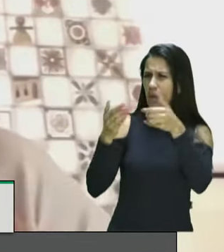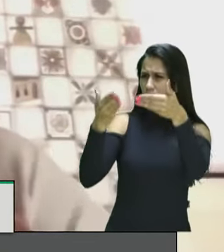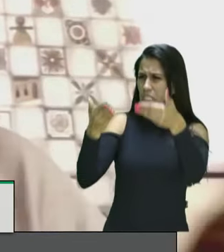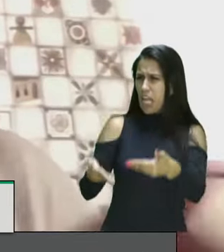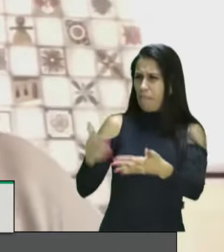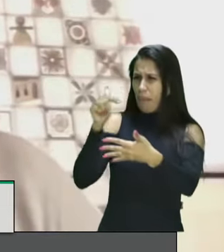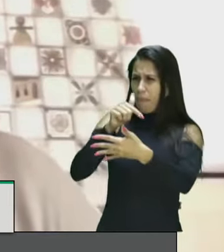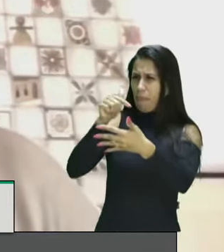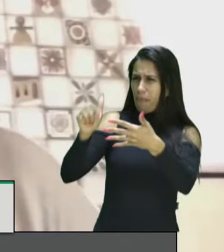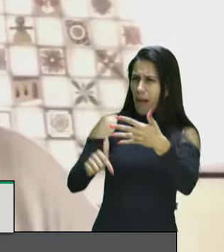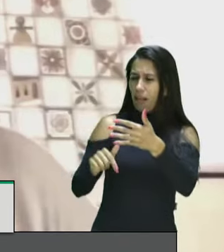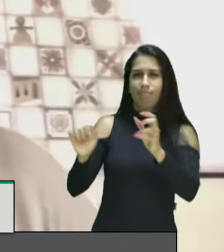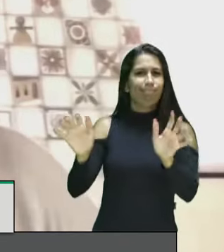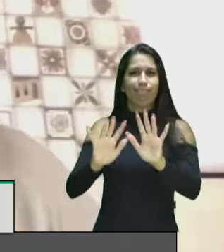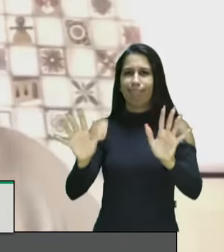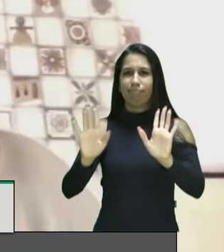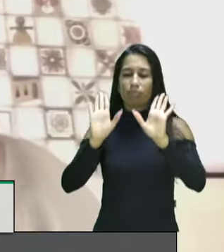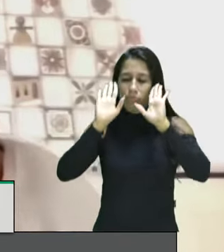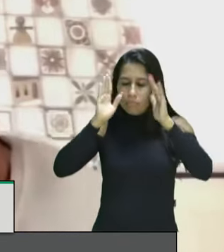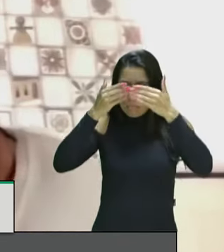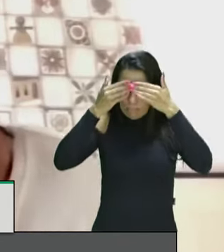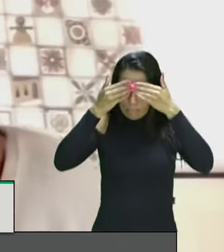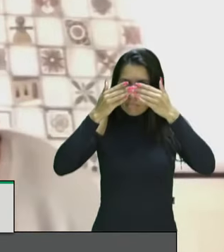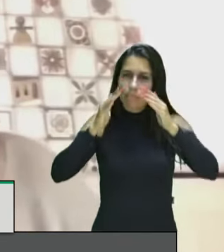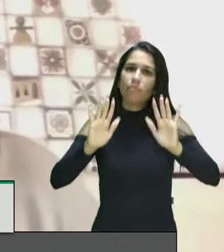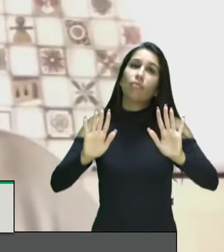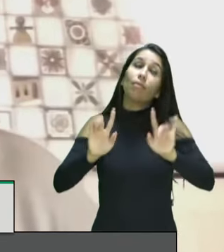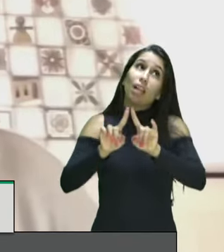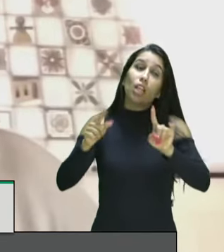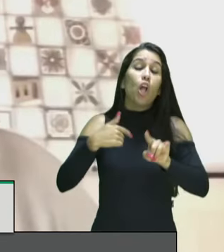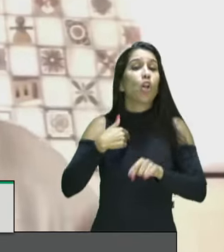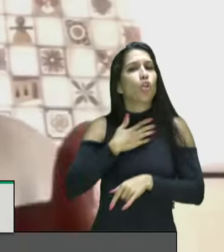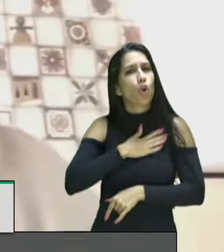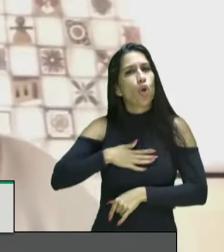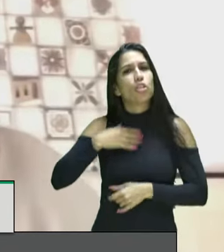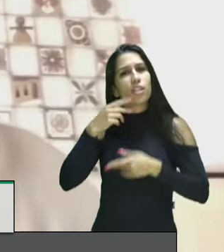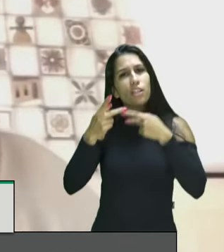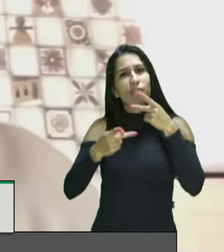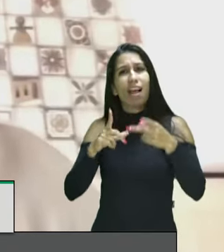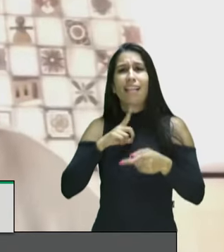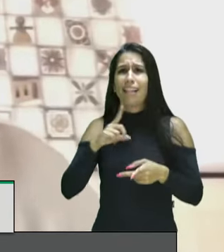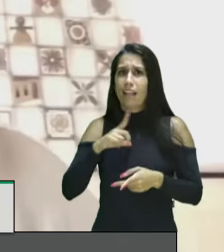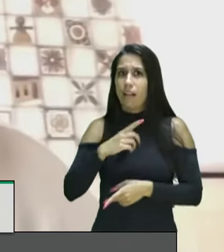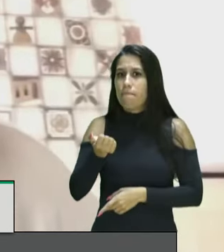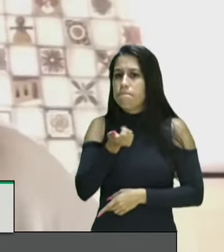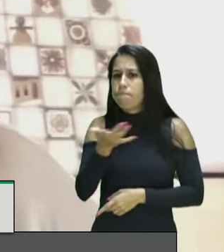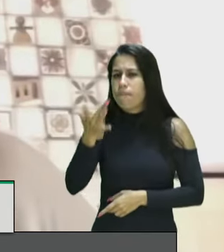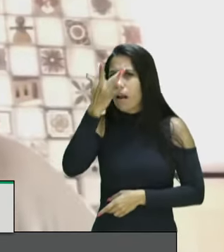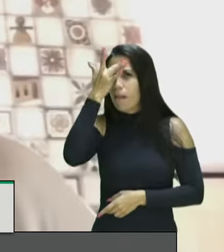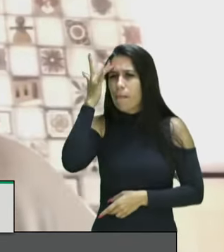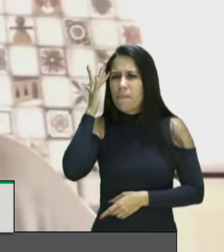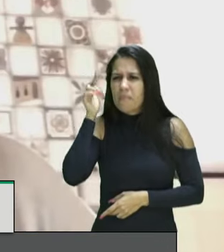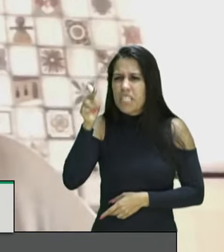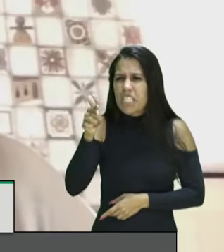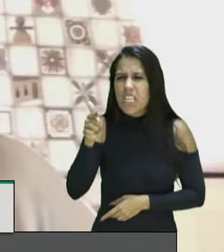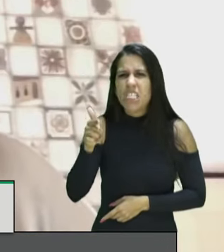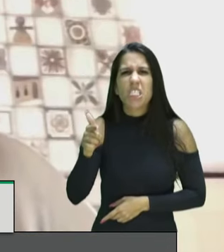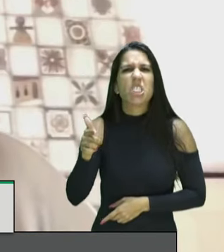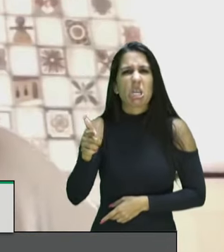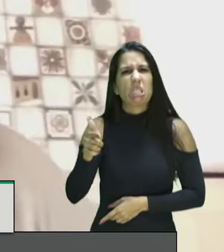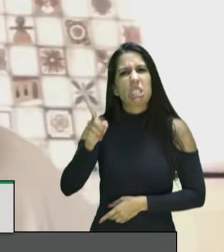porque ela solta os olhos e óbvio que eu gostaria de dizer que tem muita gente com as mãos sujas de sangue desse país